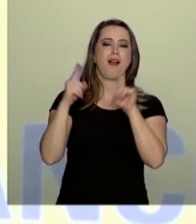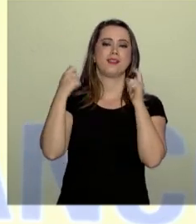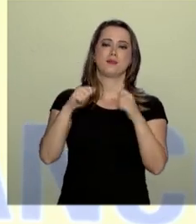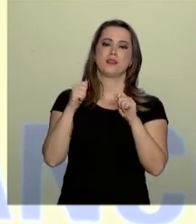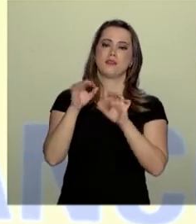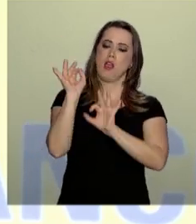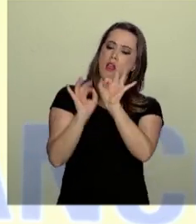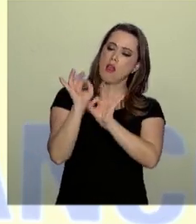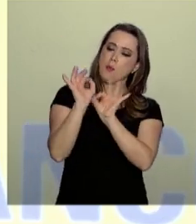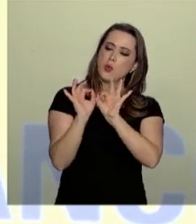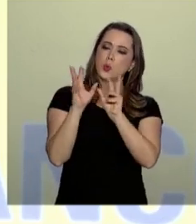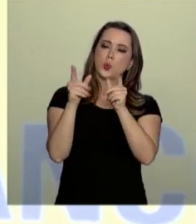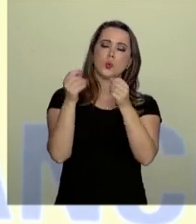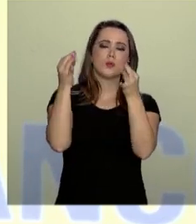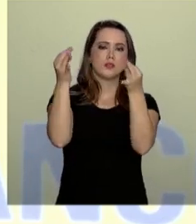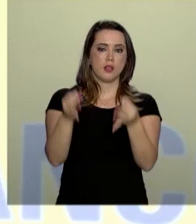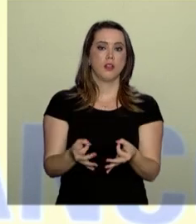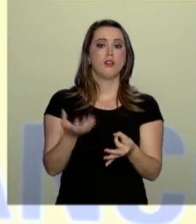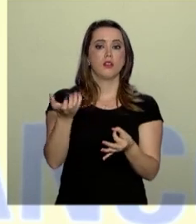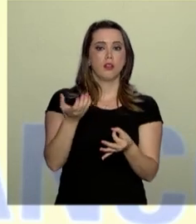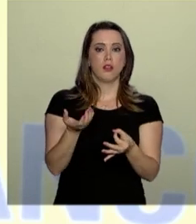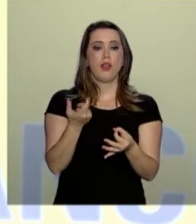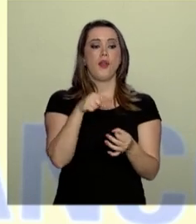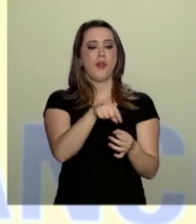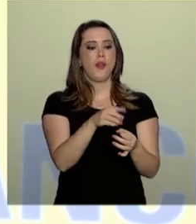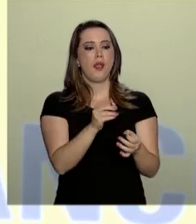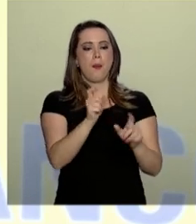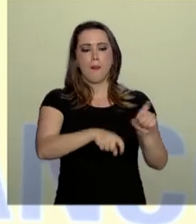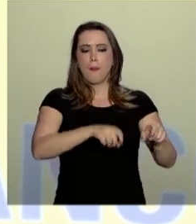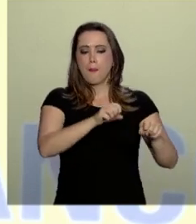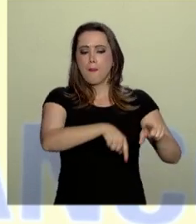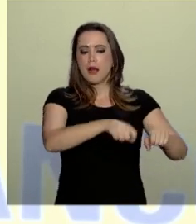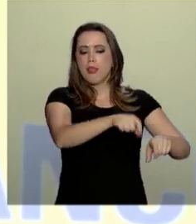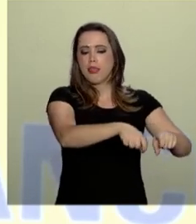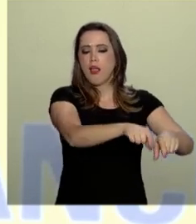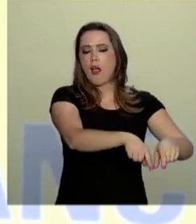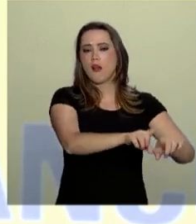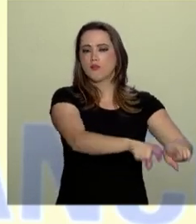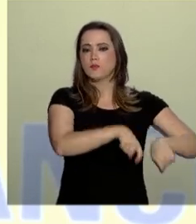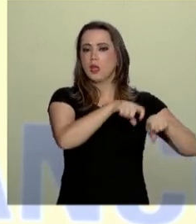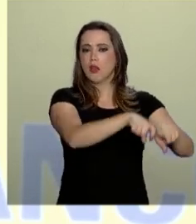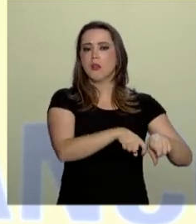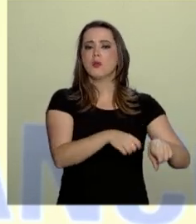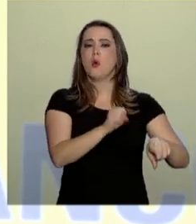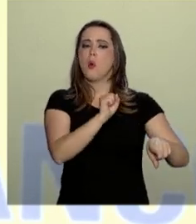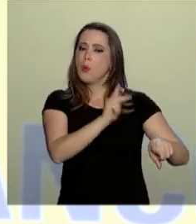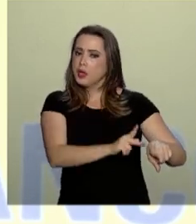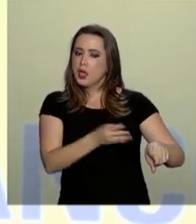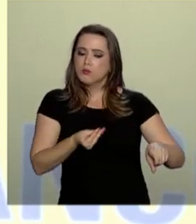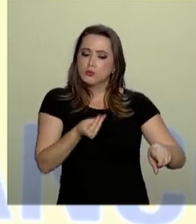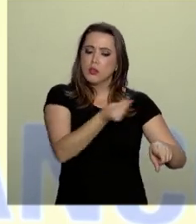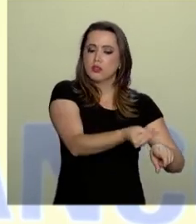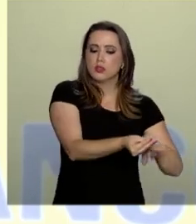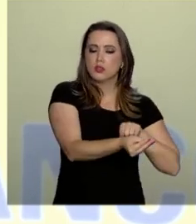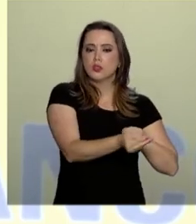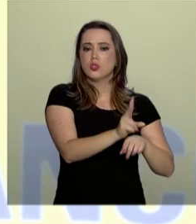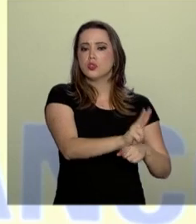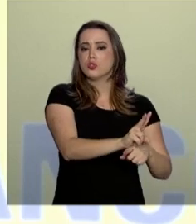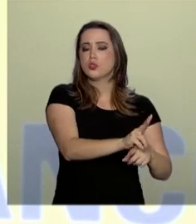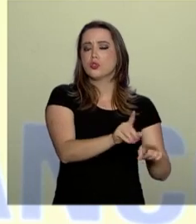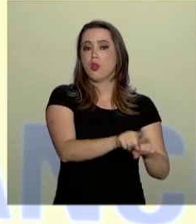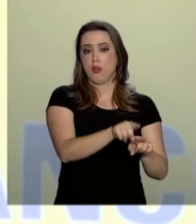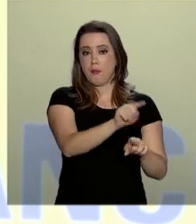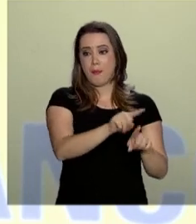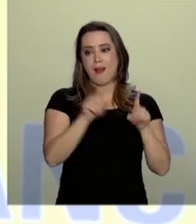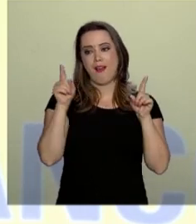certa. Queremos plantar no campo? Problema nenhum. Dá o dinheiro. E queremos subsidiar o campo? Problema nenhum. Dá o dinheiro e dá o subsídio.